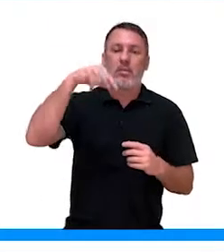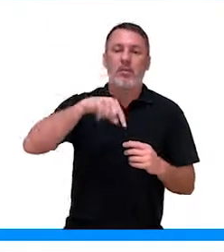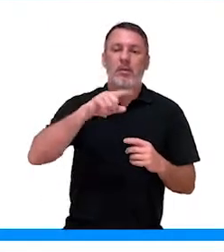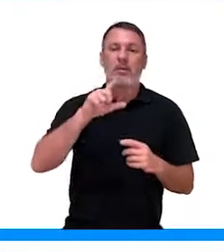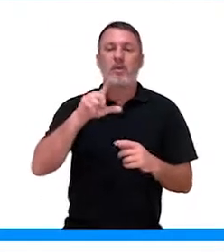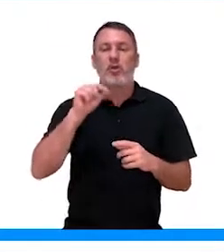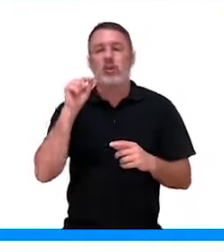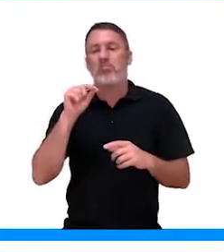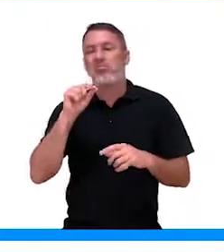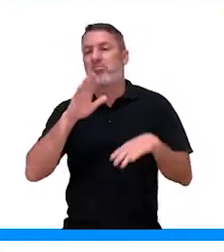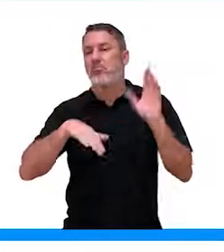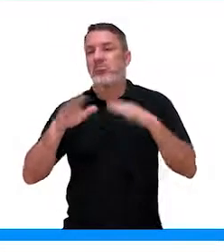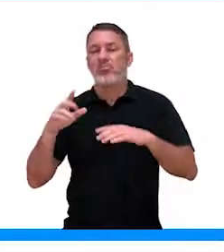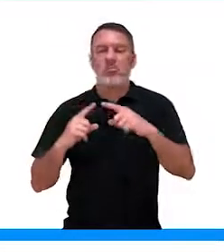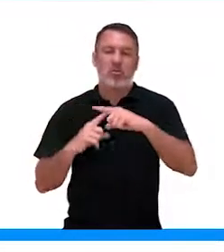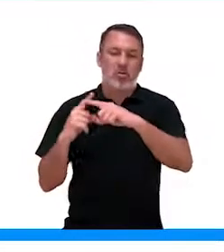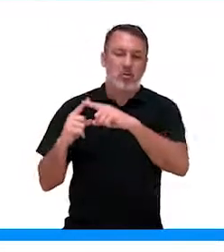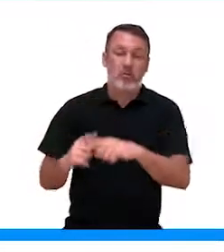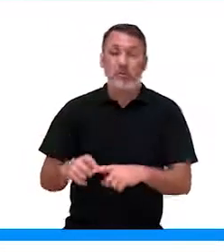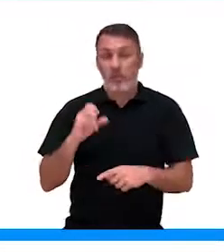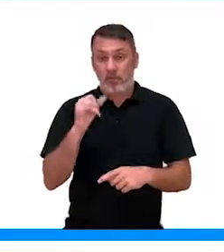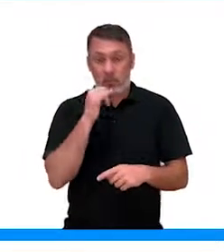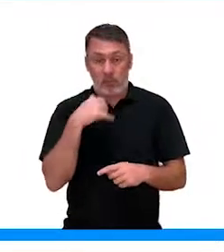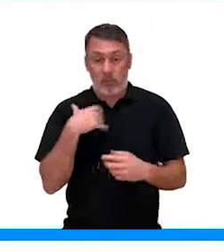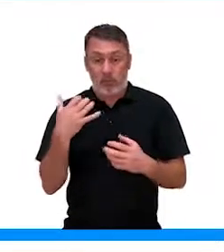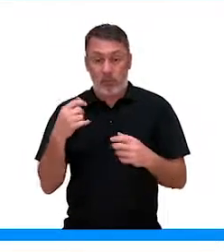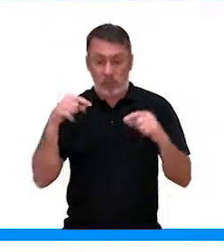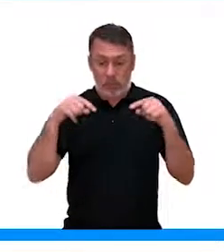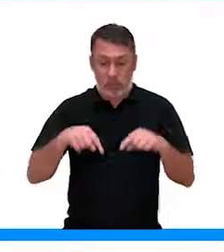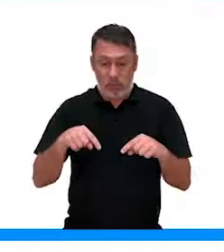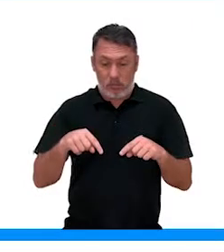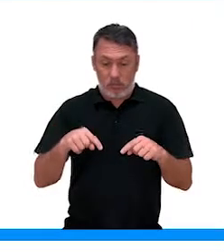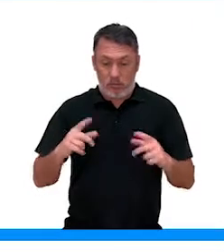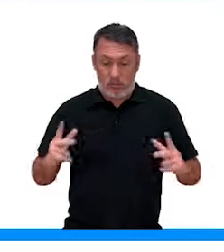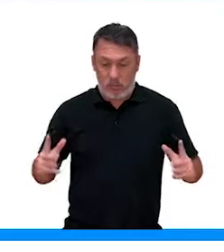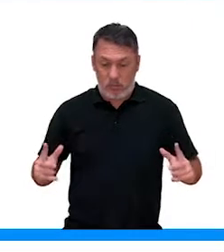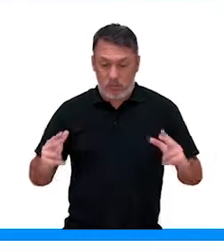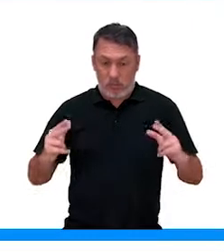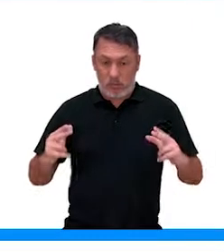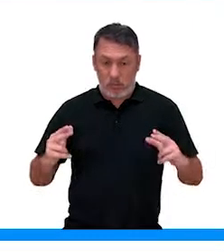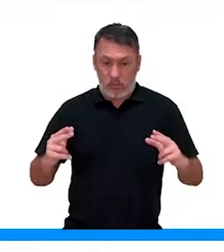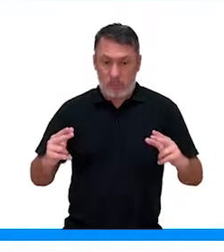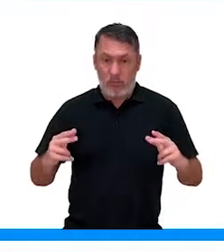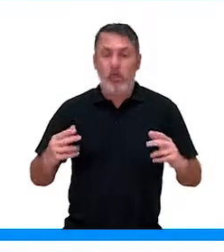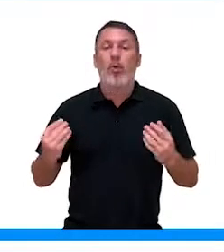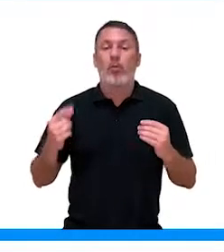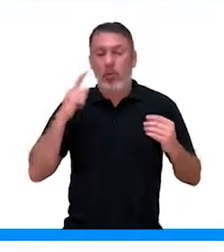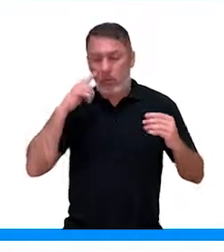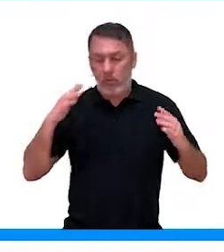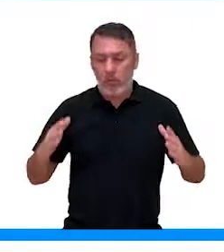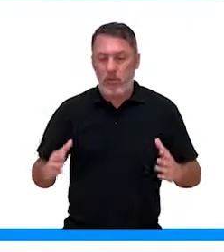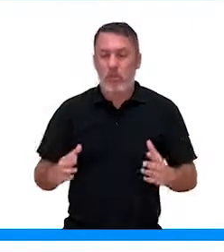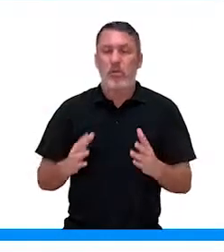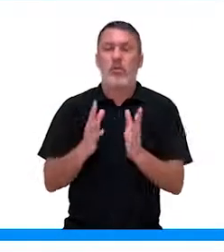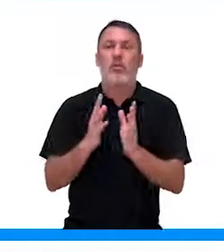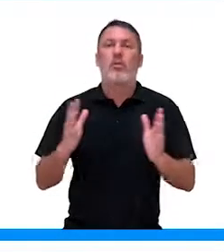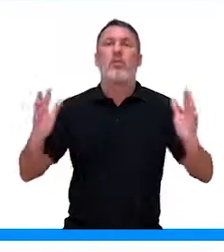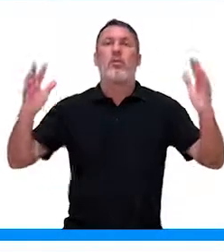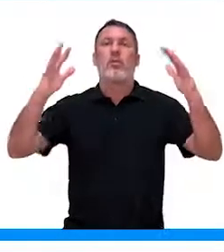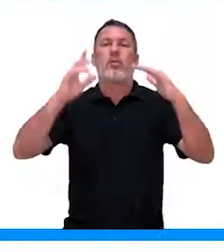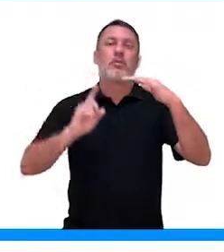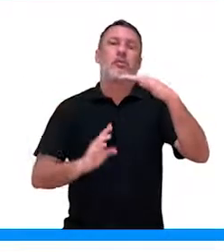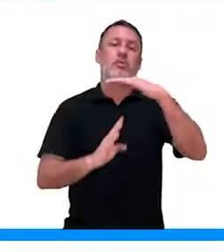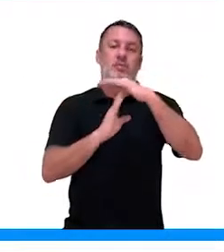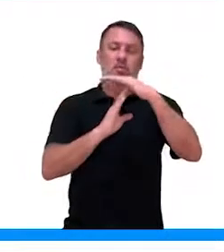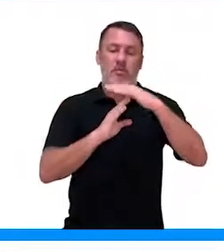dominância apical. E vice-versa. Se você quer retirar as partes laterais, quando a gente corta ali, você prioriza